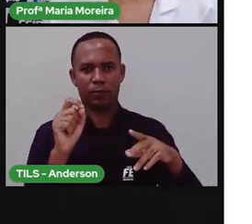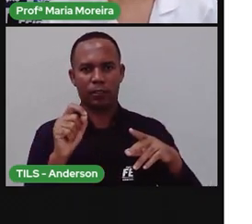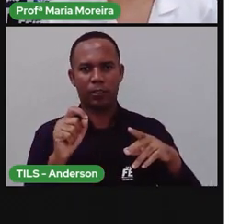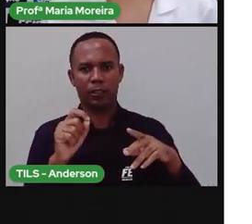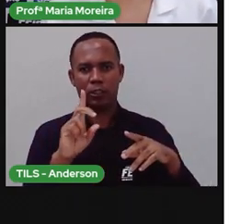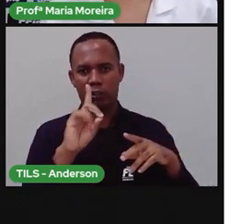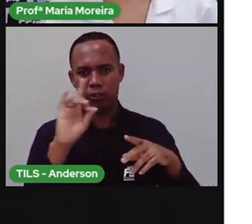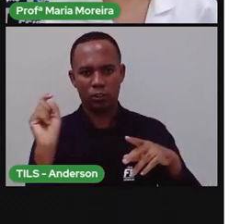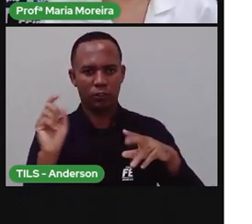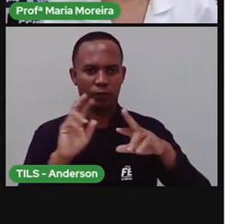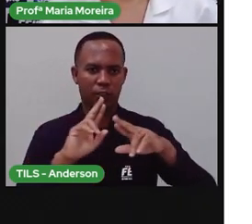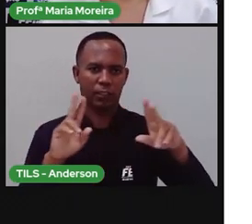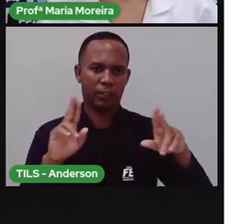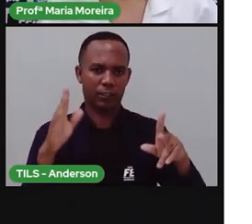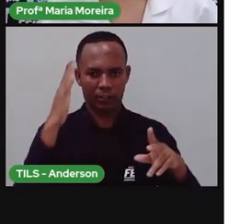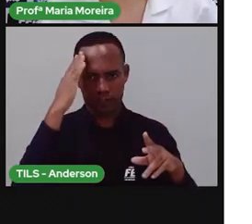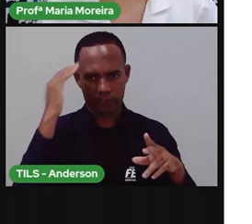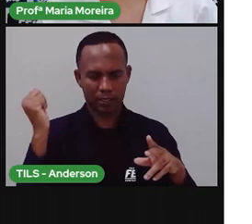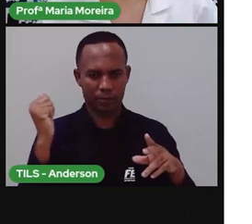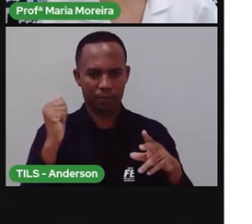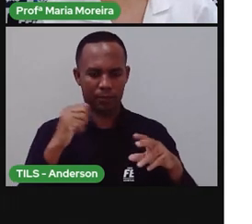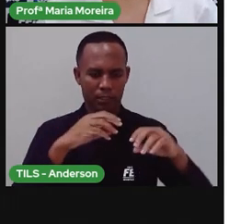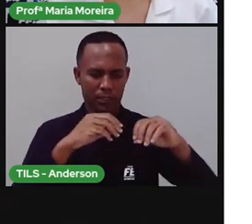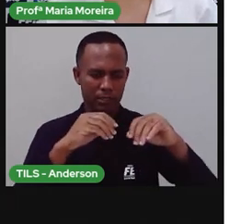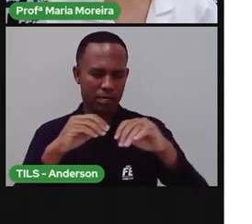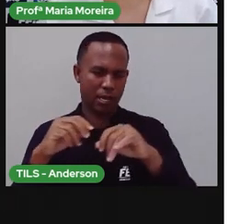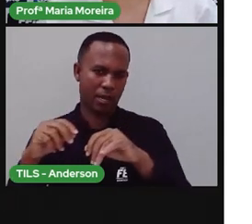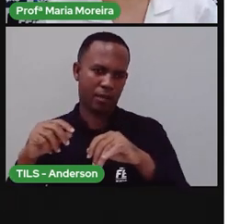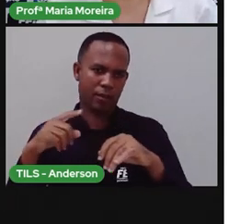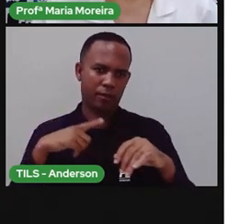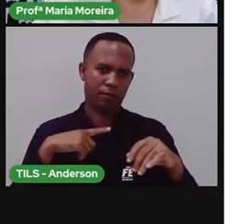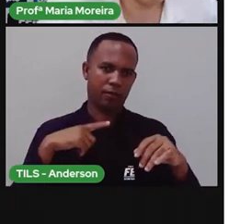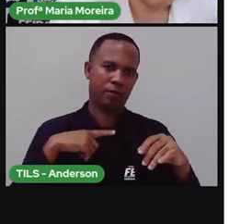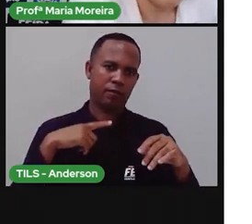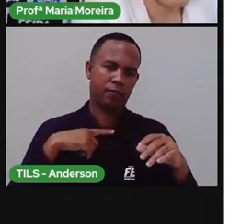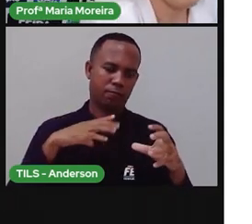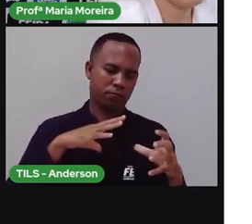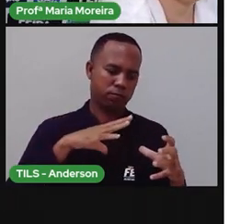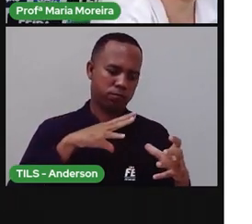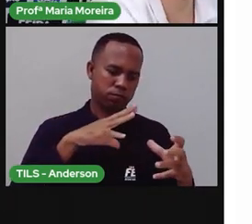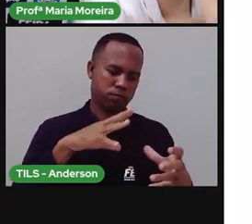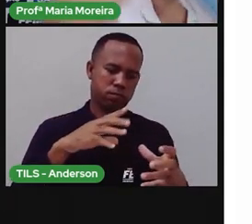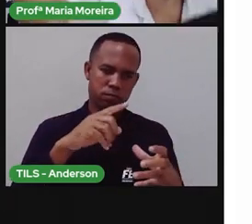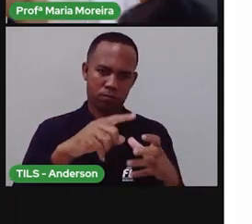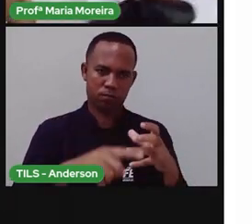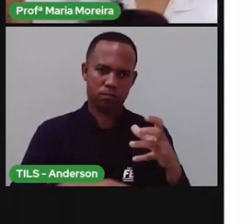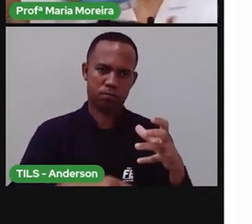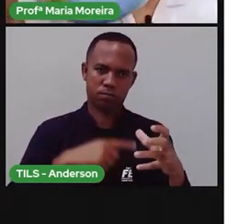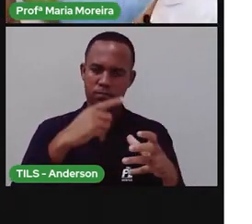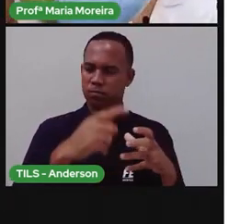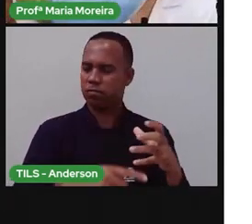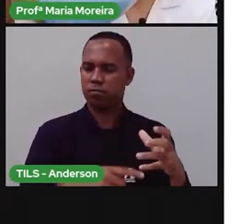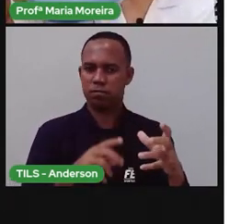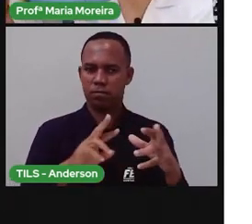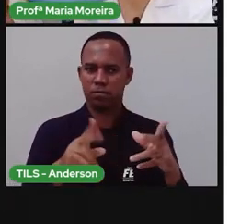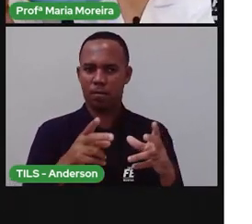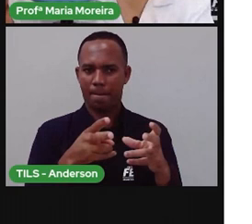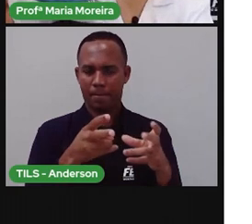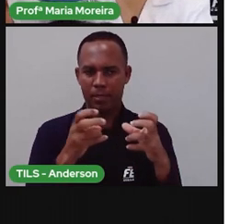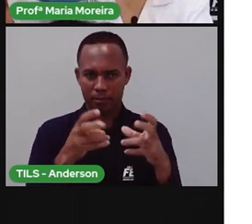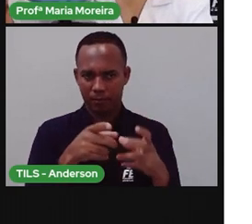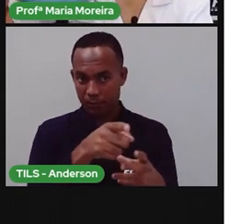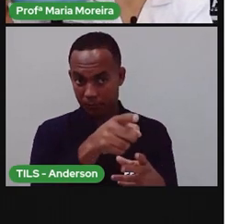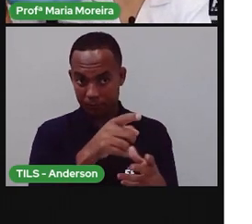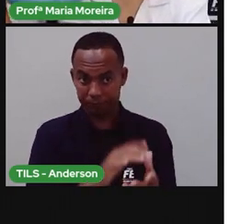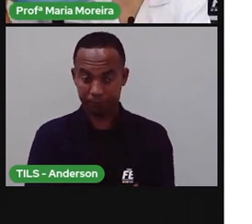não. Sabe-se que a Terra possui um eixo de inclinação. Nossa amiga aqui de volta. Percebam,